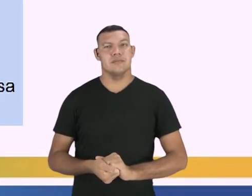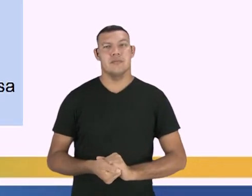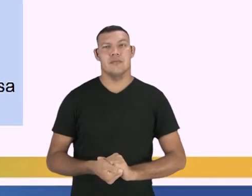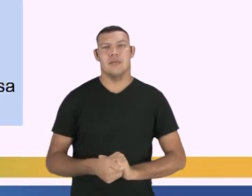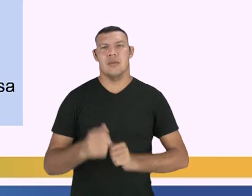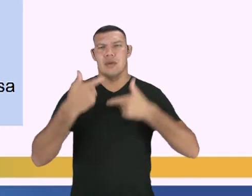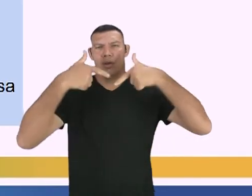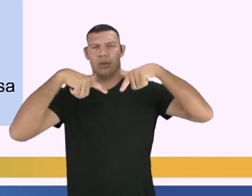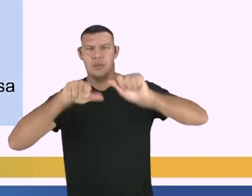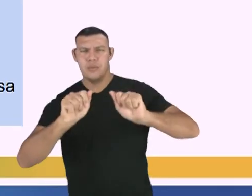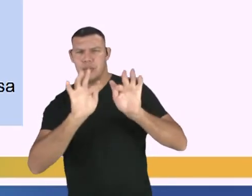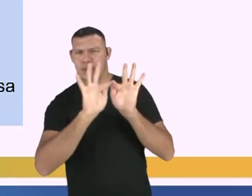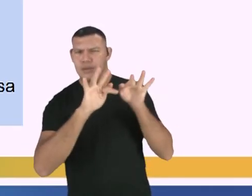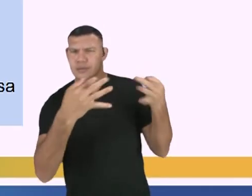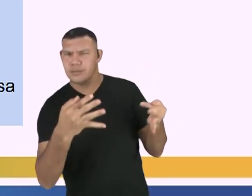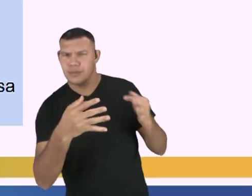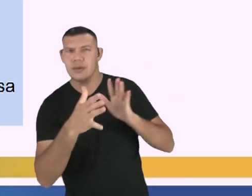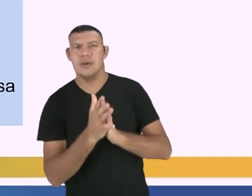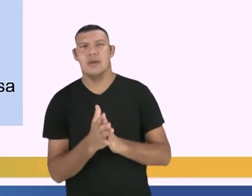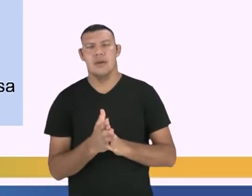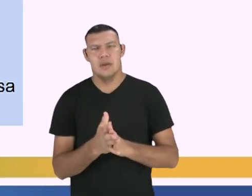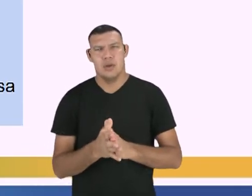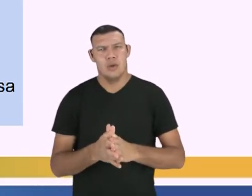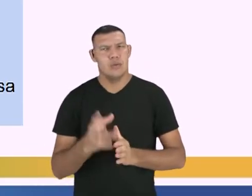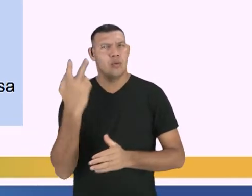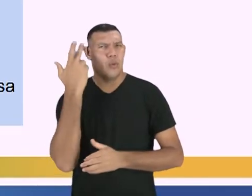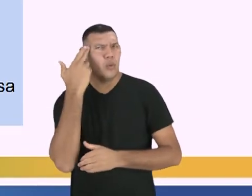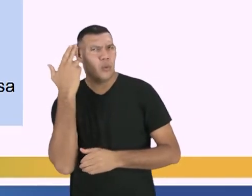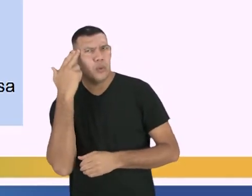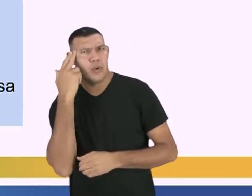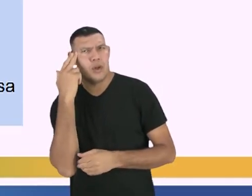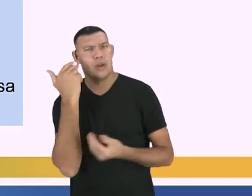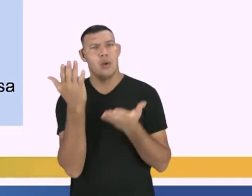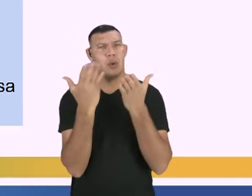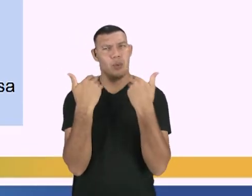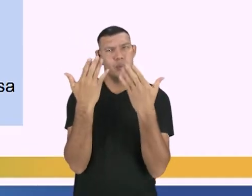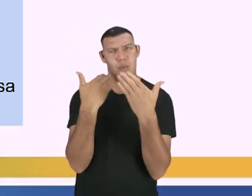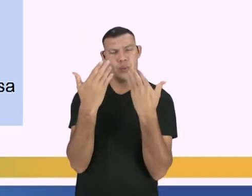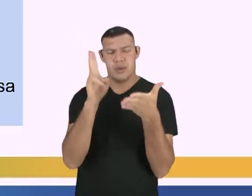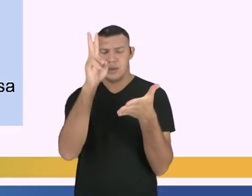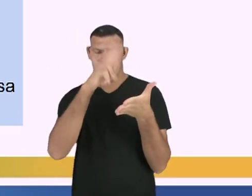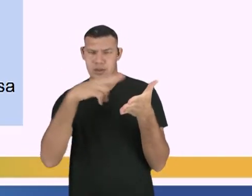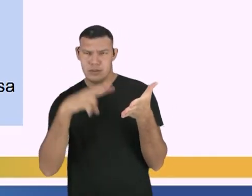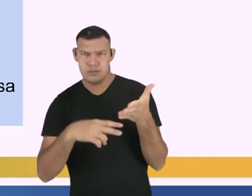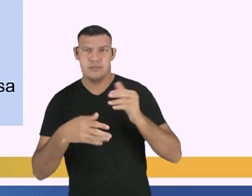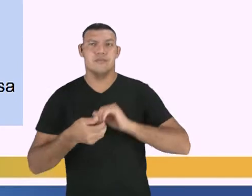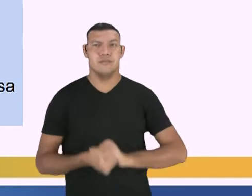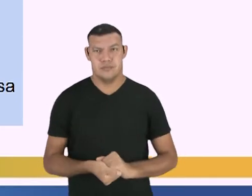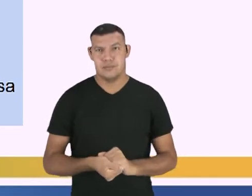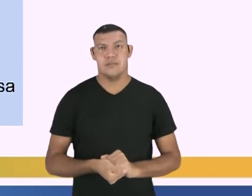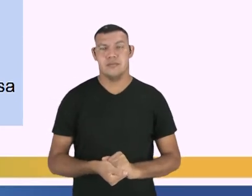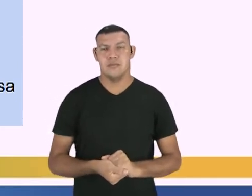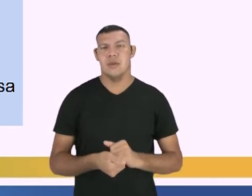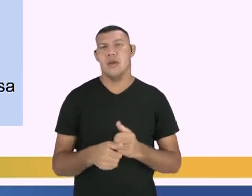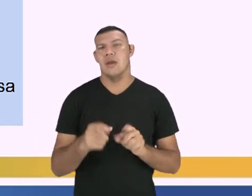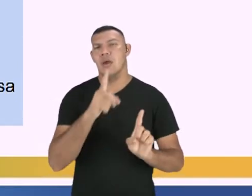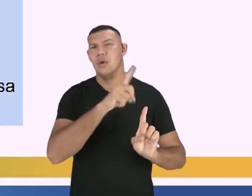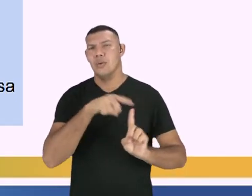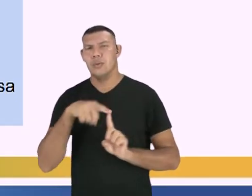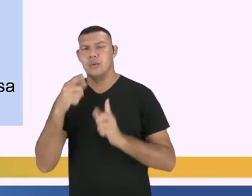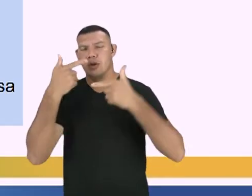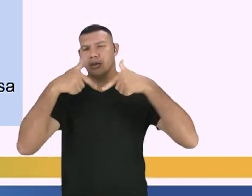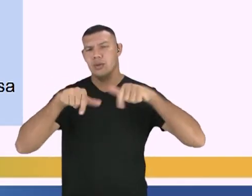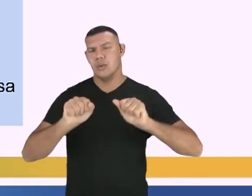Utilize uma linguagem simples, espontânea? Quase uma conversa informal com o leitor? Então, o tipo de linguagem que você está